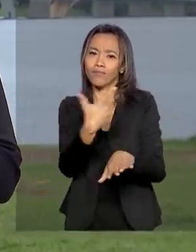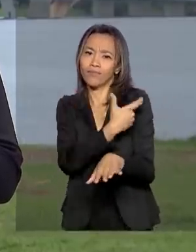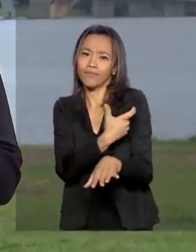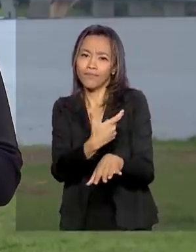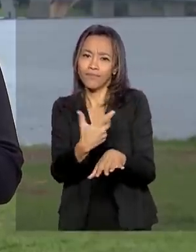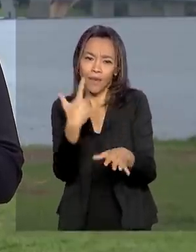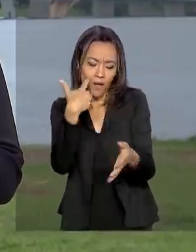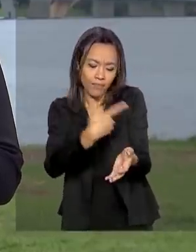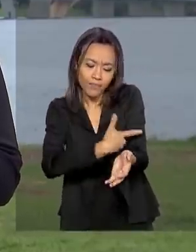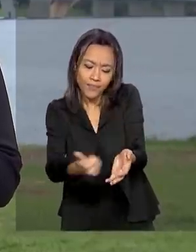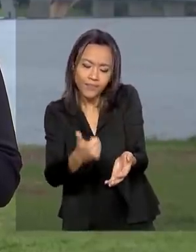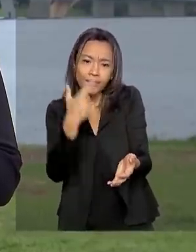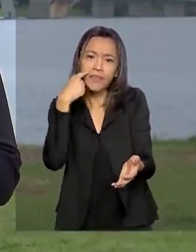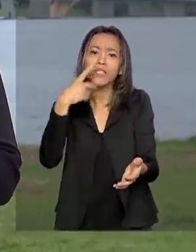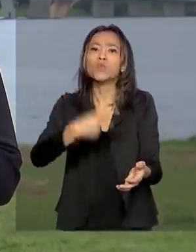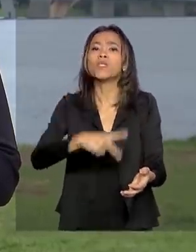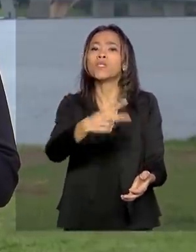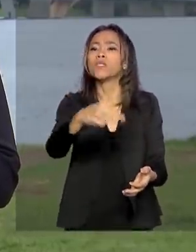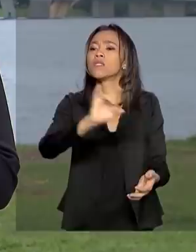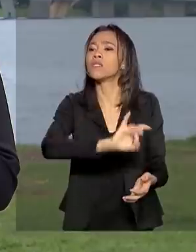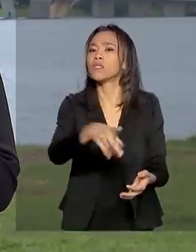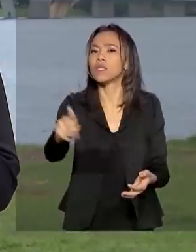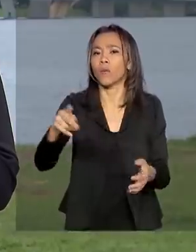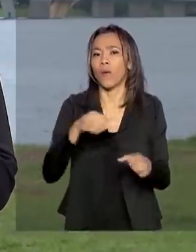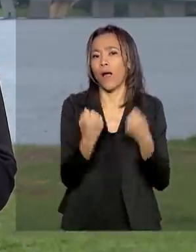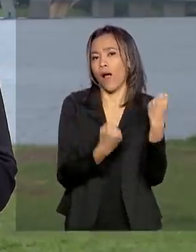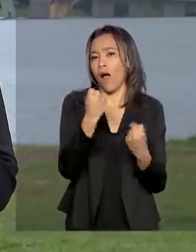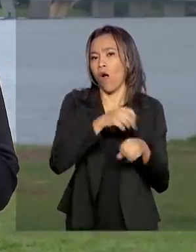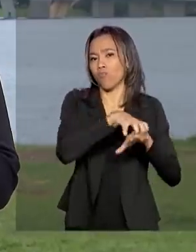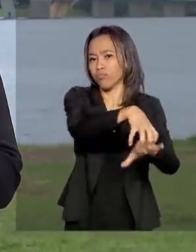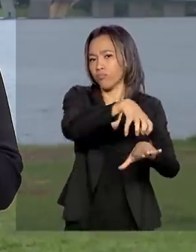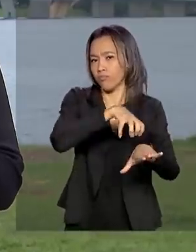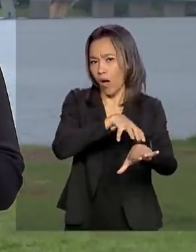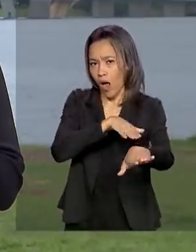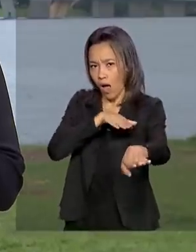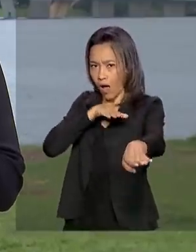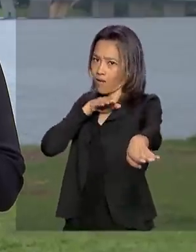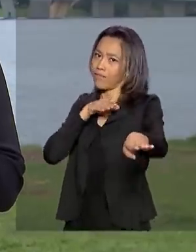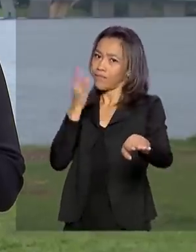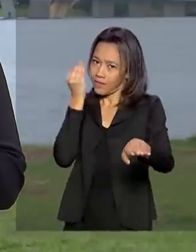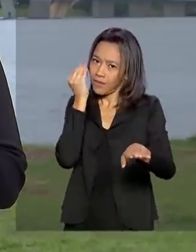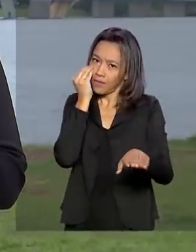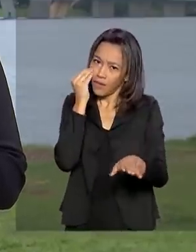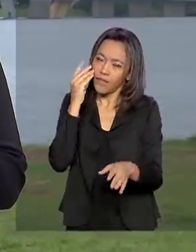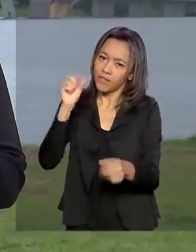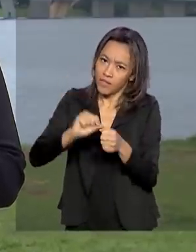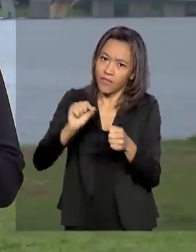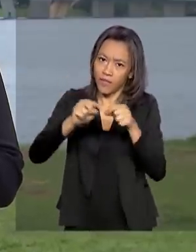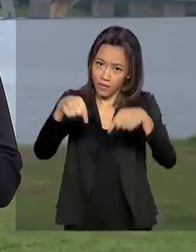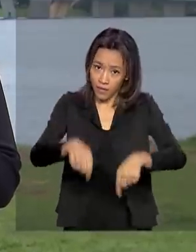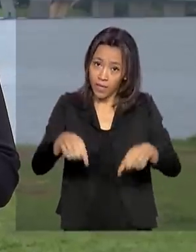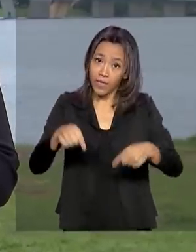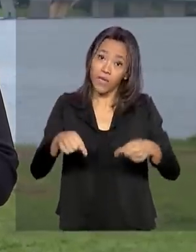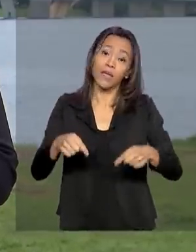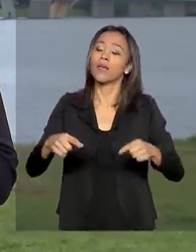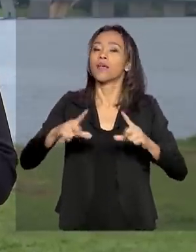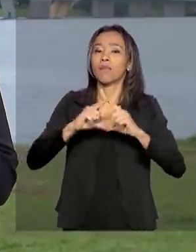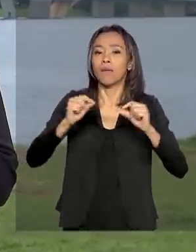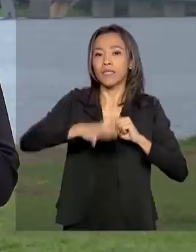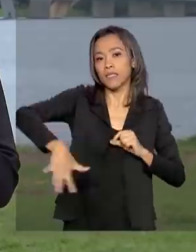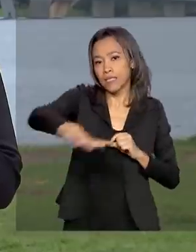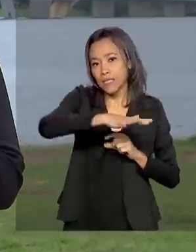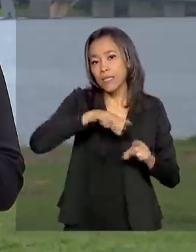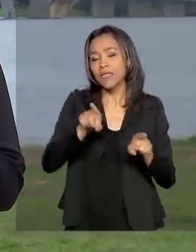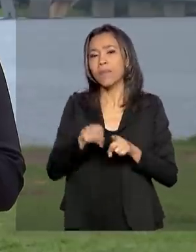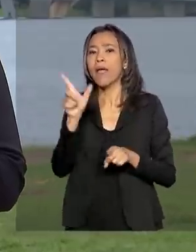aglomerações, senão cada um vai no seu carro para ser examinado. Inicialmente, esses testes vão ser feitos aqui no plano piloto e também na cidade de Águas